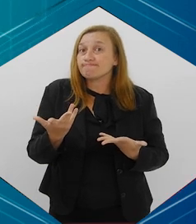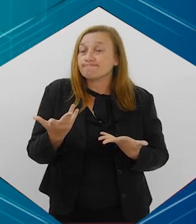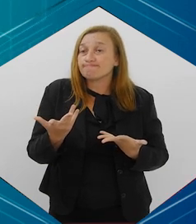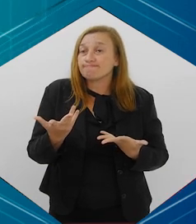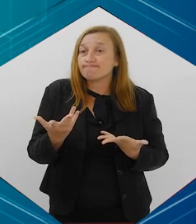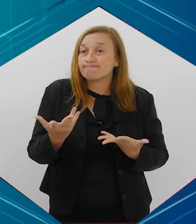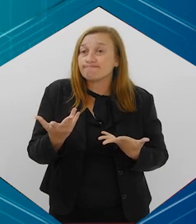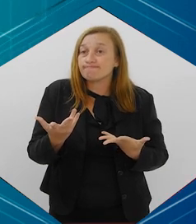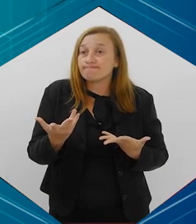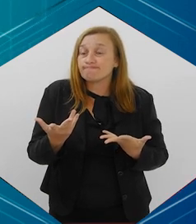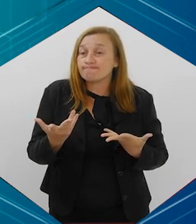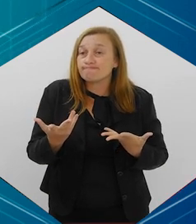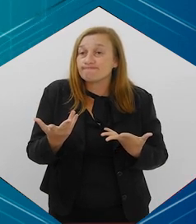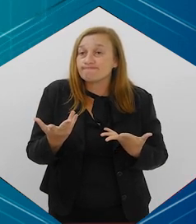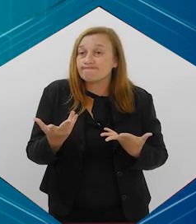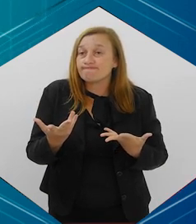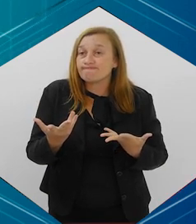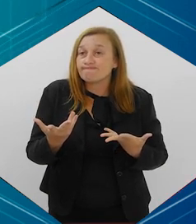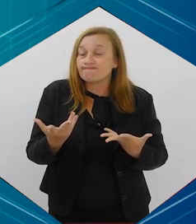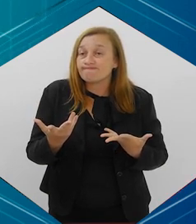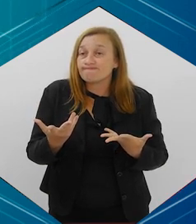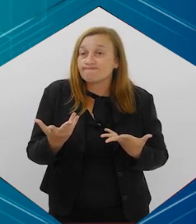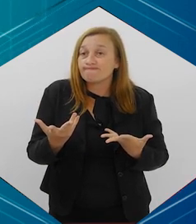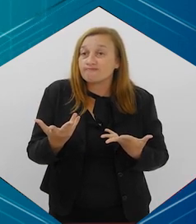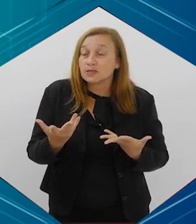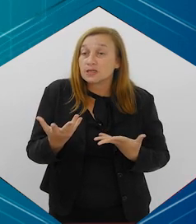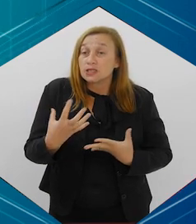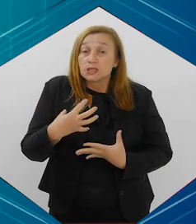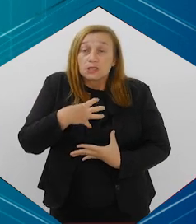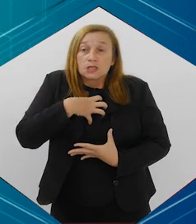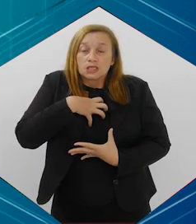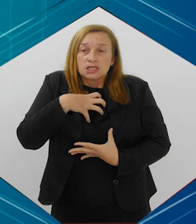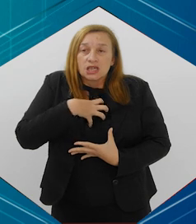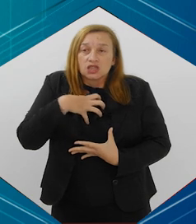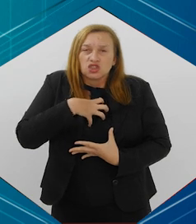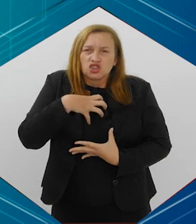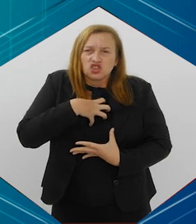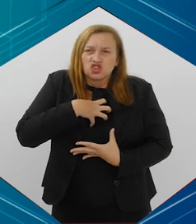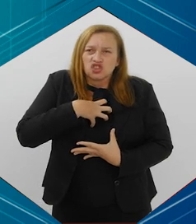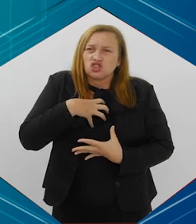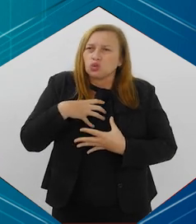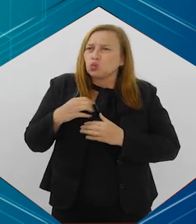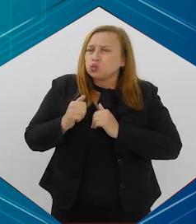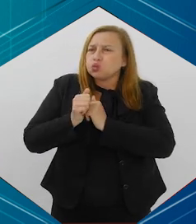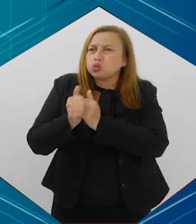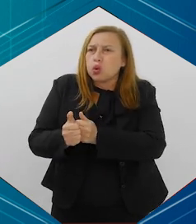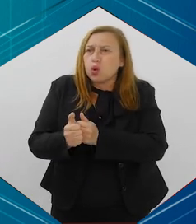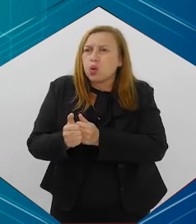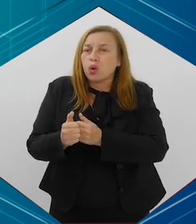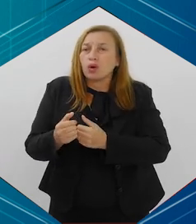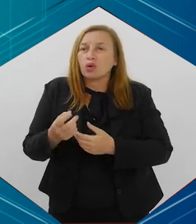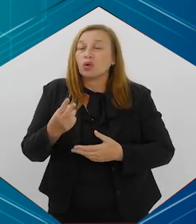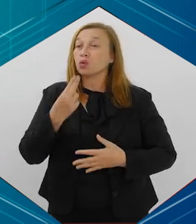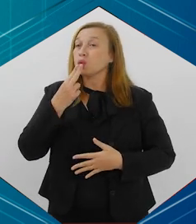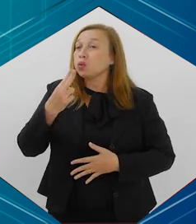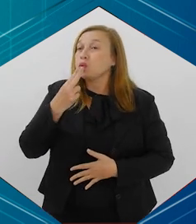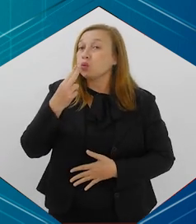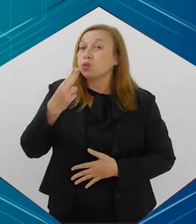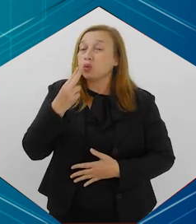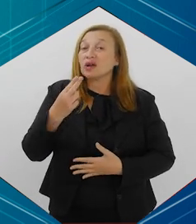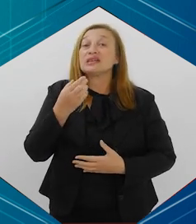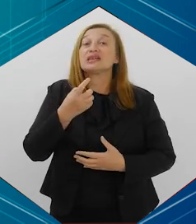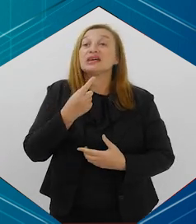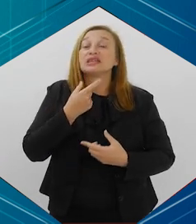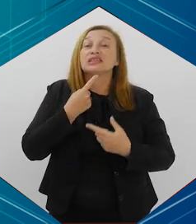uma... Ele nos faz nos sentir acompanhado, né? Dizem que todo o excesso é uma falta,